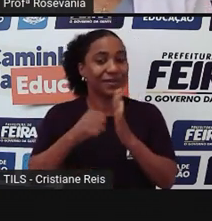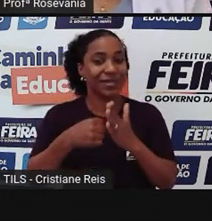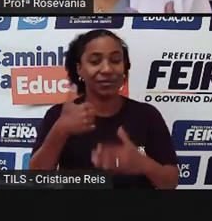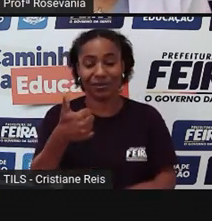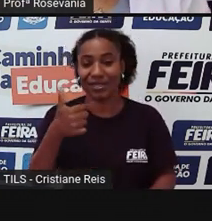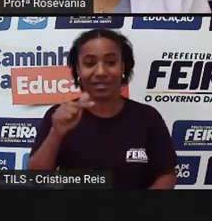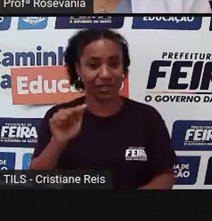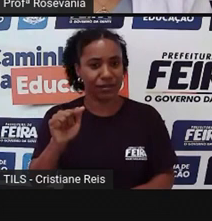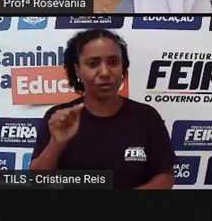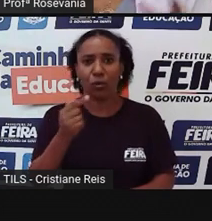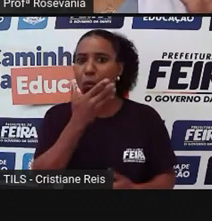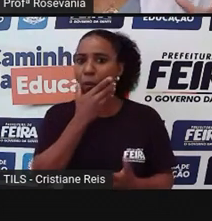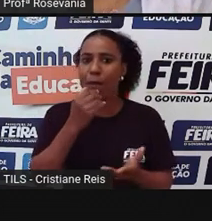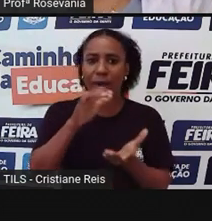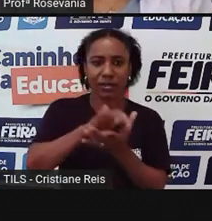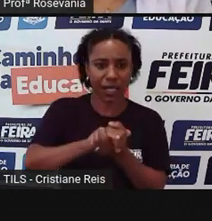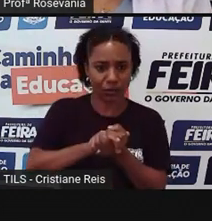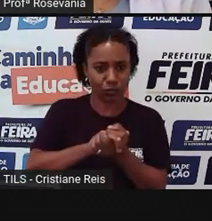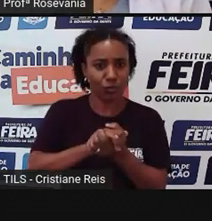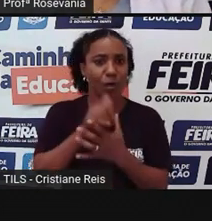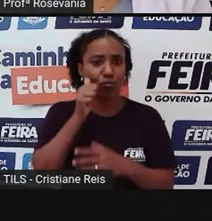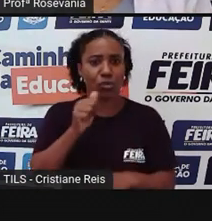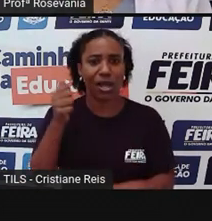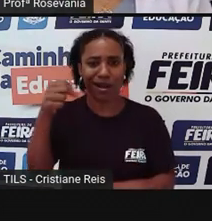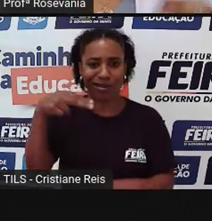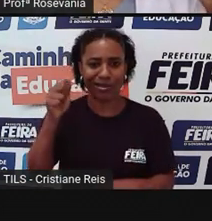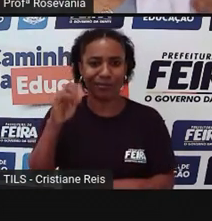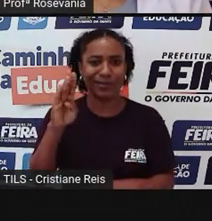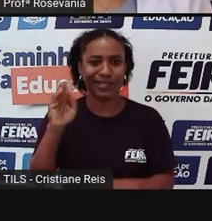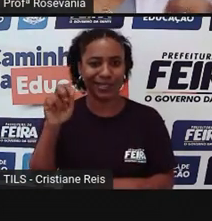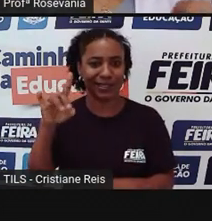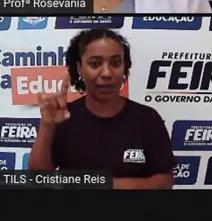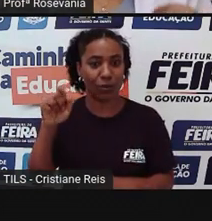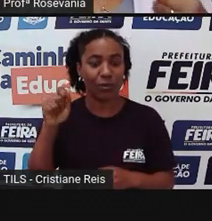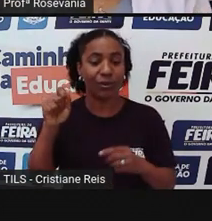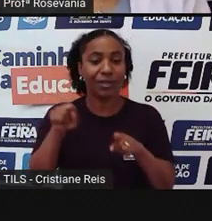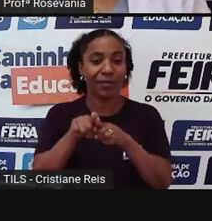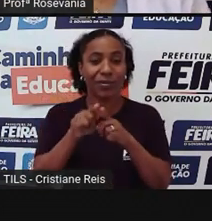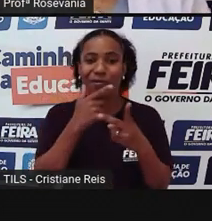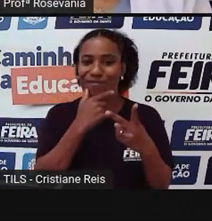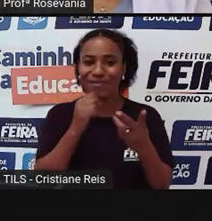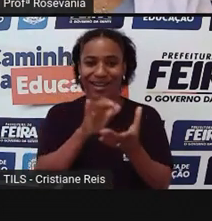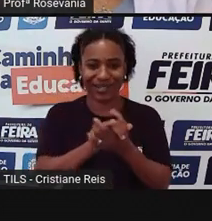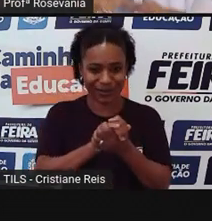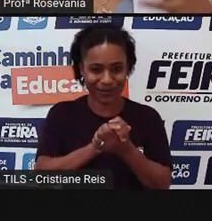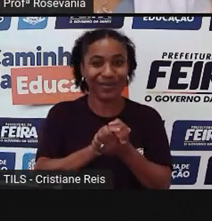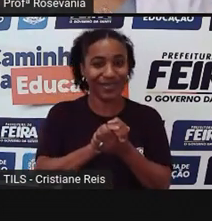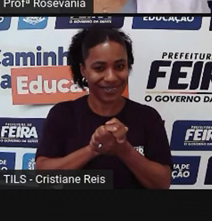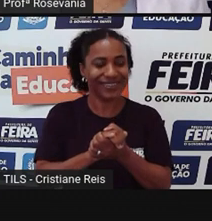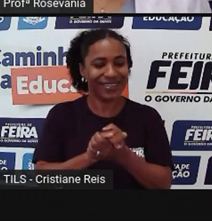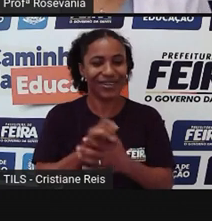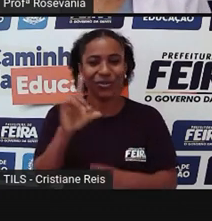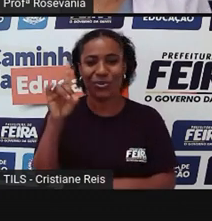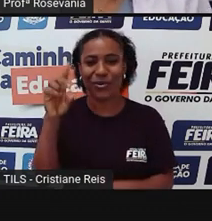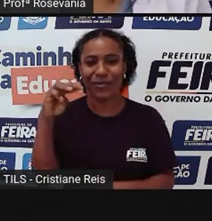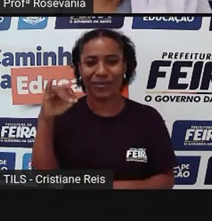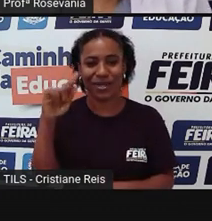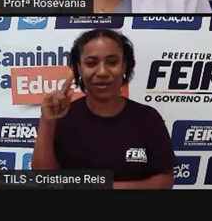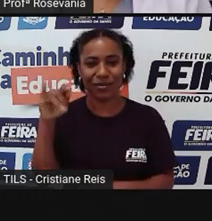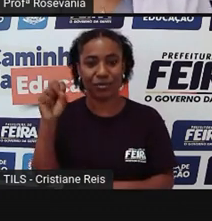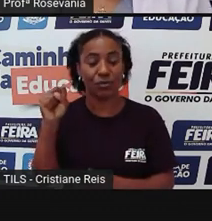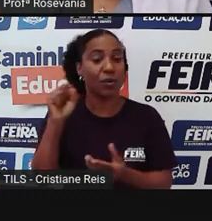doação de Ana Brandão, Domingos Barbosa de Araújo, de cem braças de terras para que a cidade se